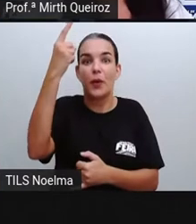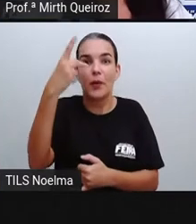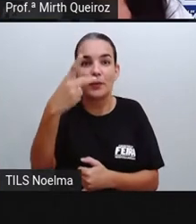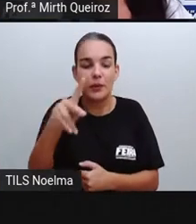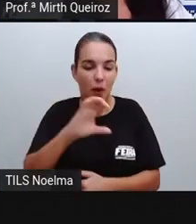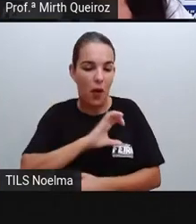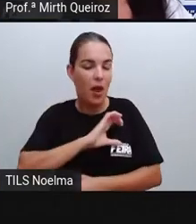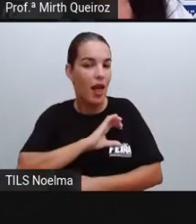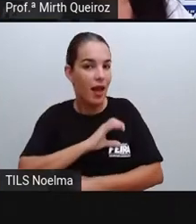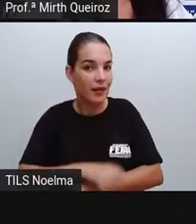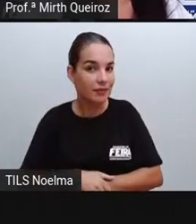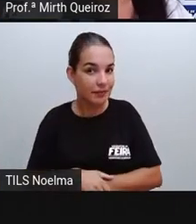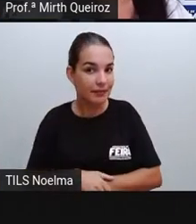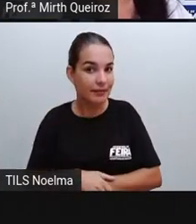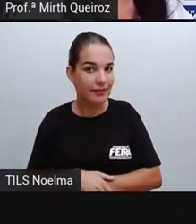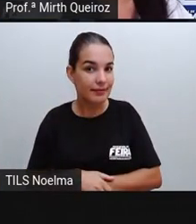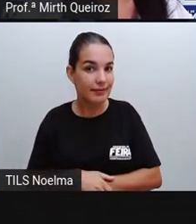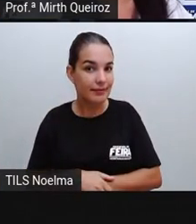os seus colegas?